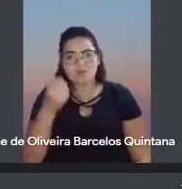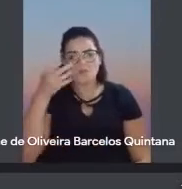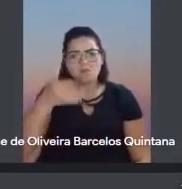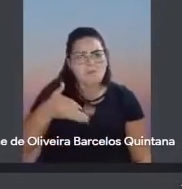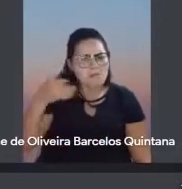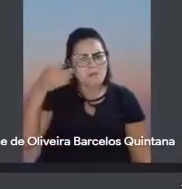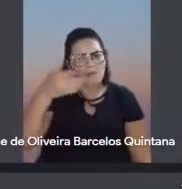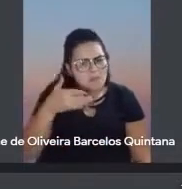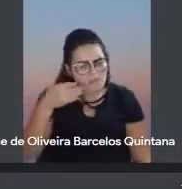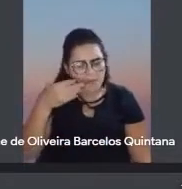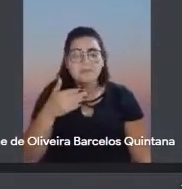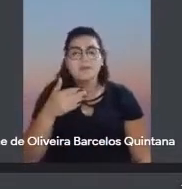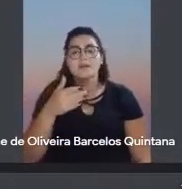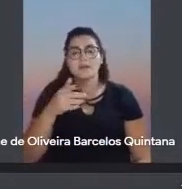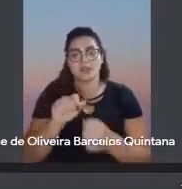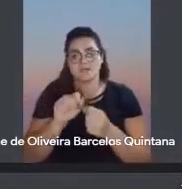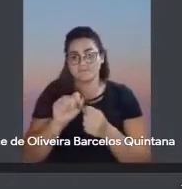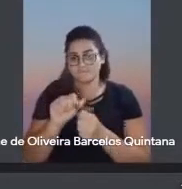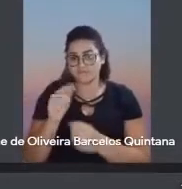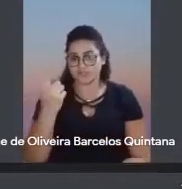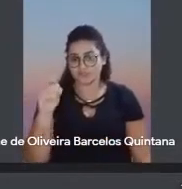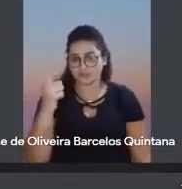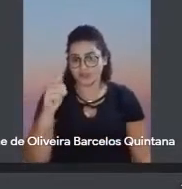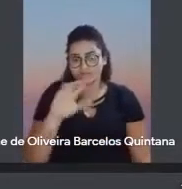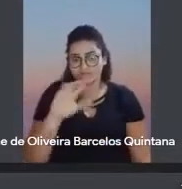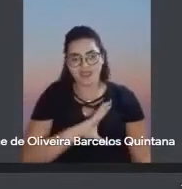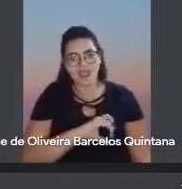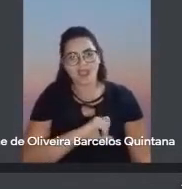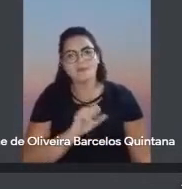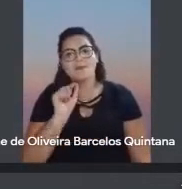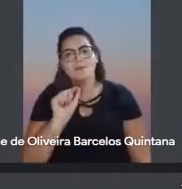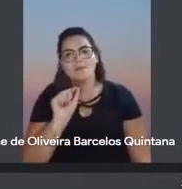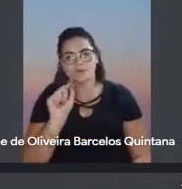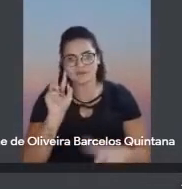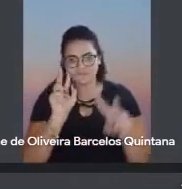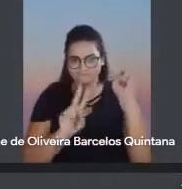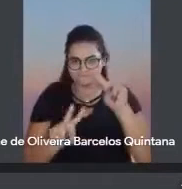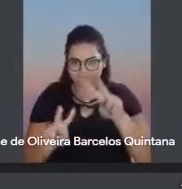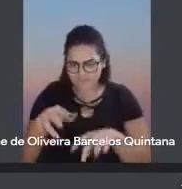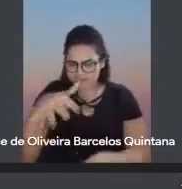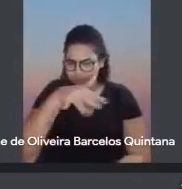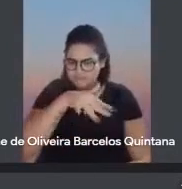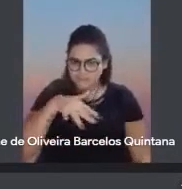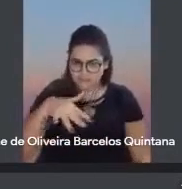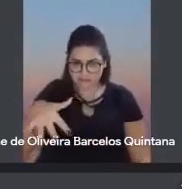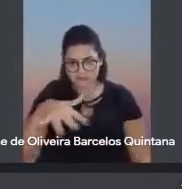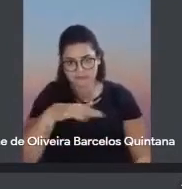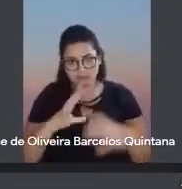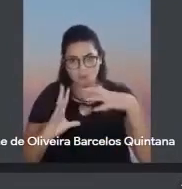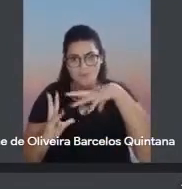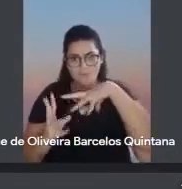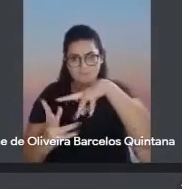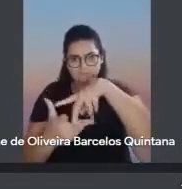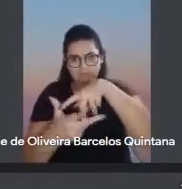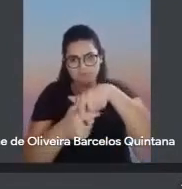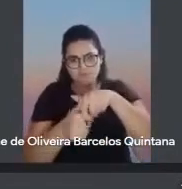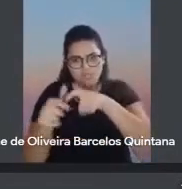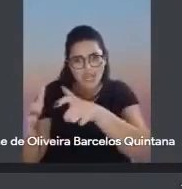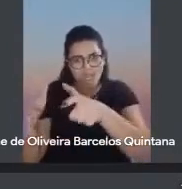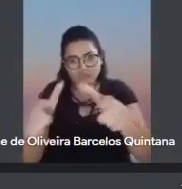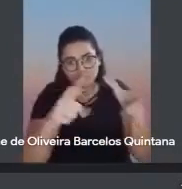inclusive, ele fez geografia e ele adora essa coisa, visão dele é muito geográfica, ele tem uma visão do mundo muito espacialista,